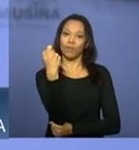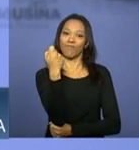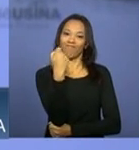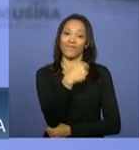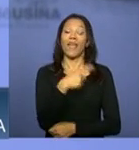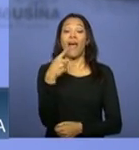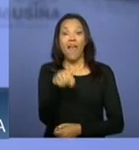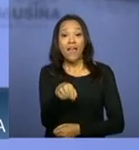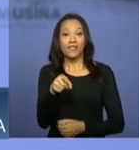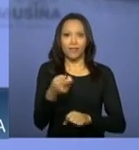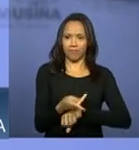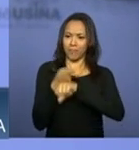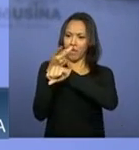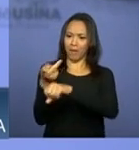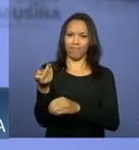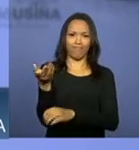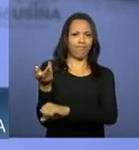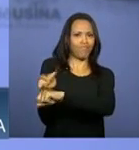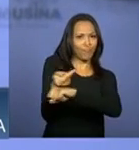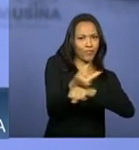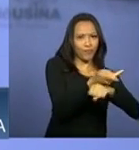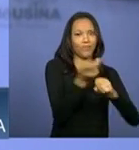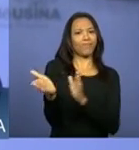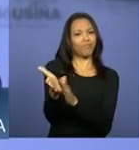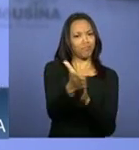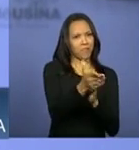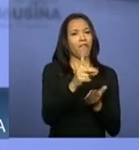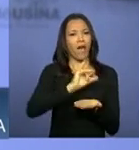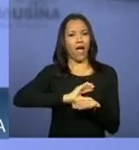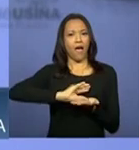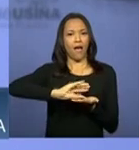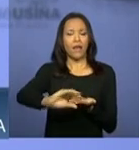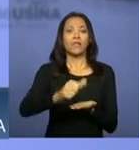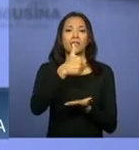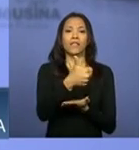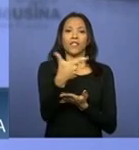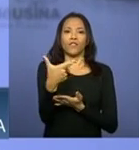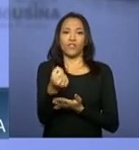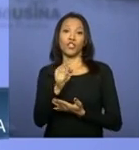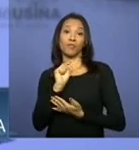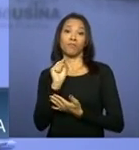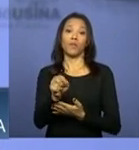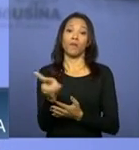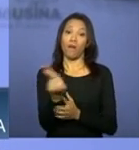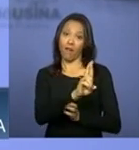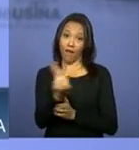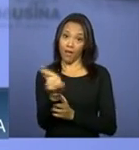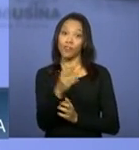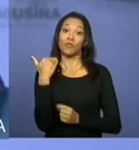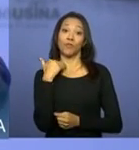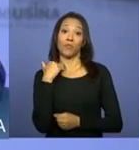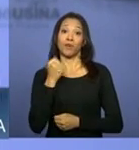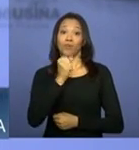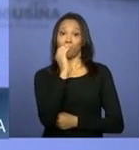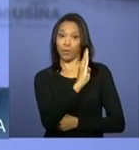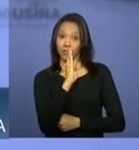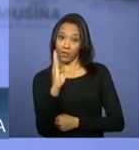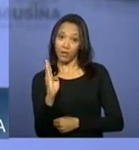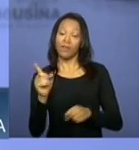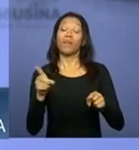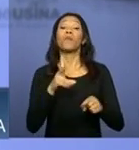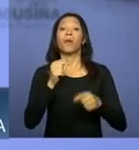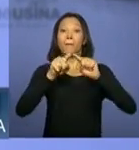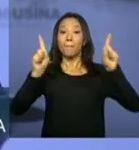iniciativas vencedoras vão receber financiamentos de até 120 mil reais da Fundação Banco do Brasil para